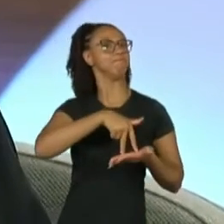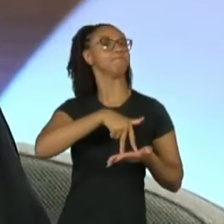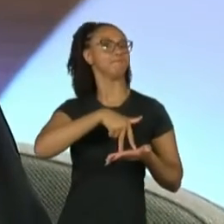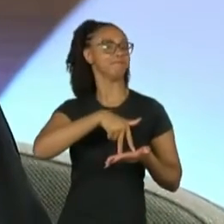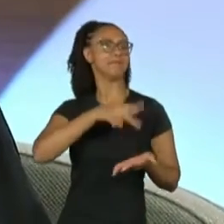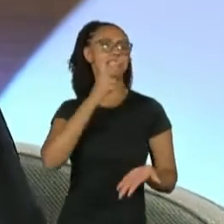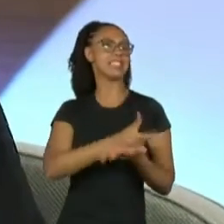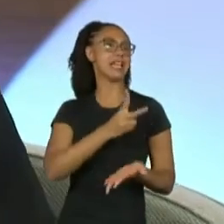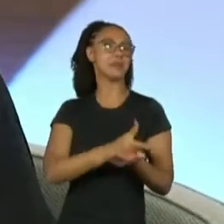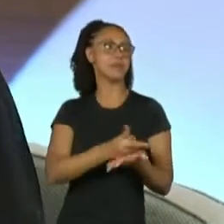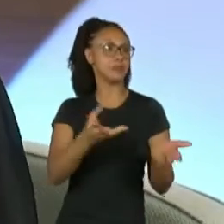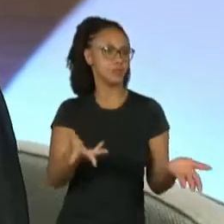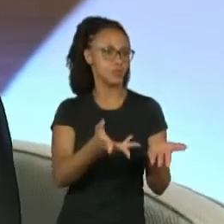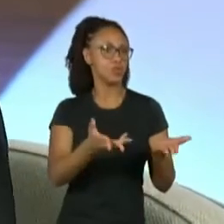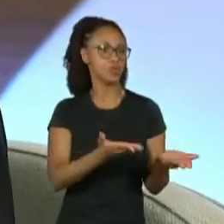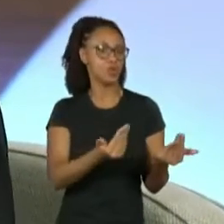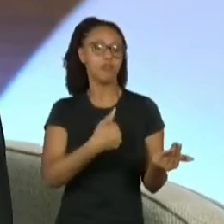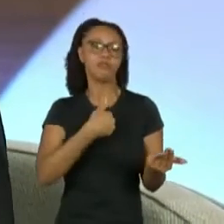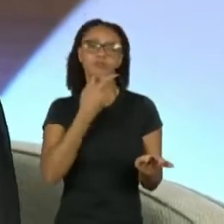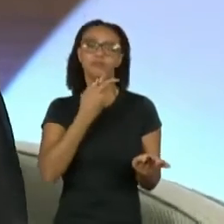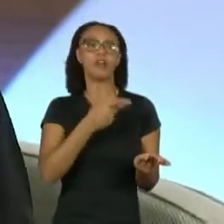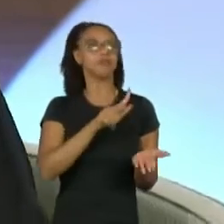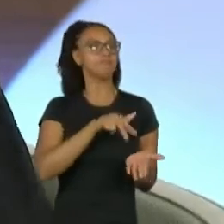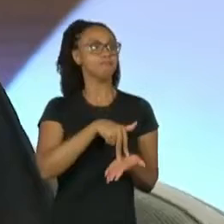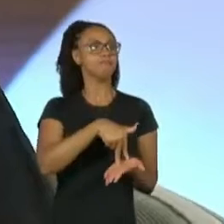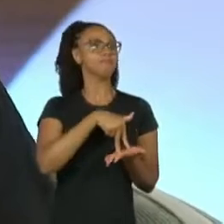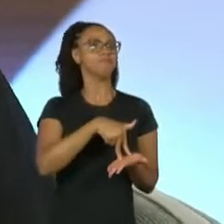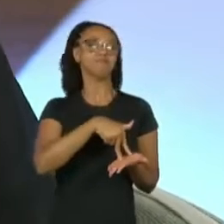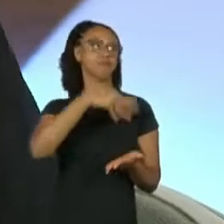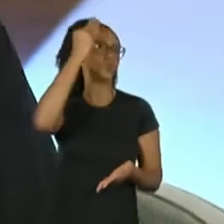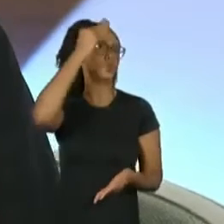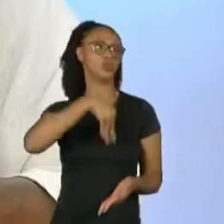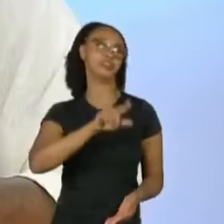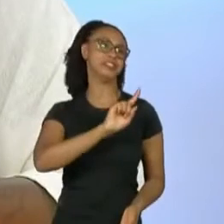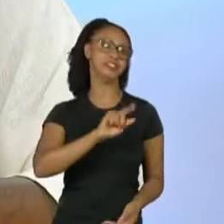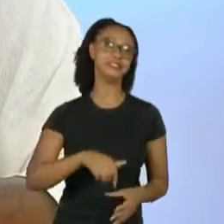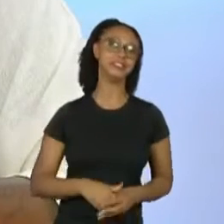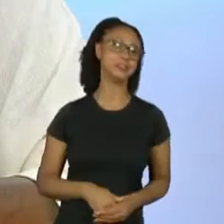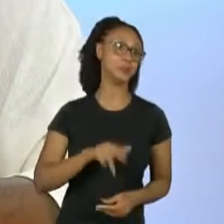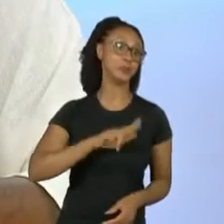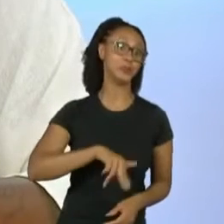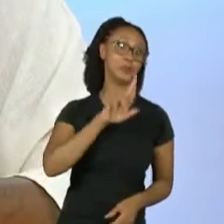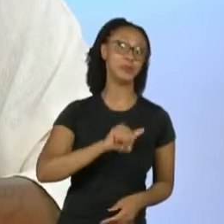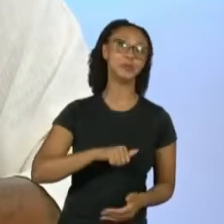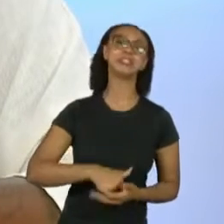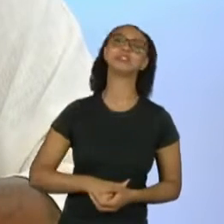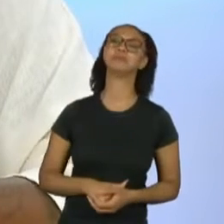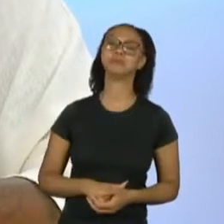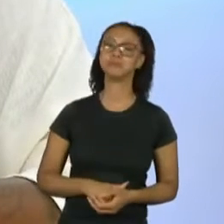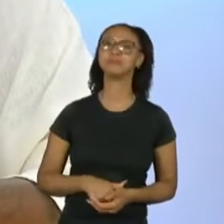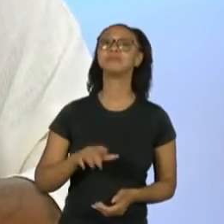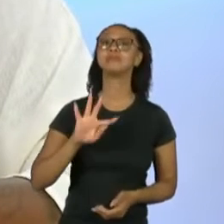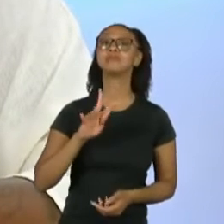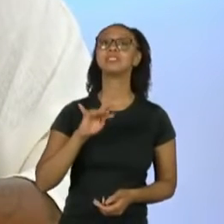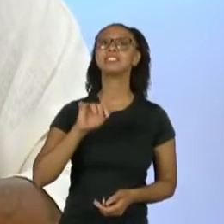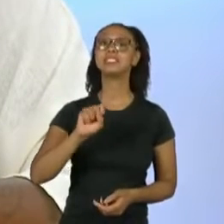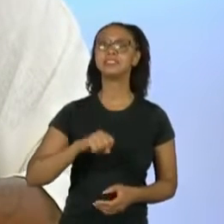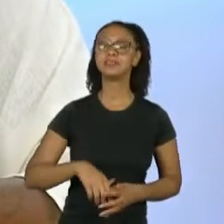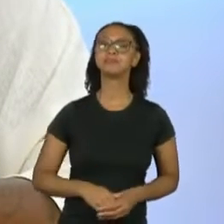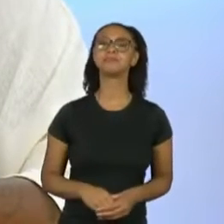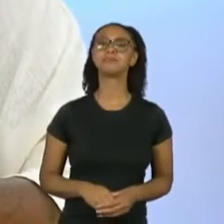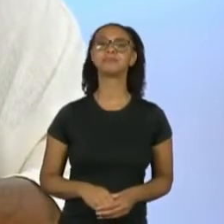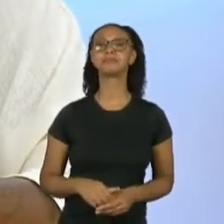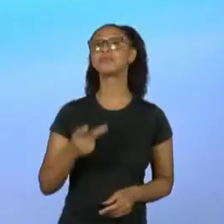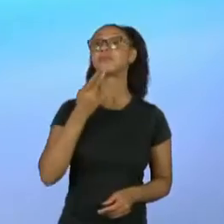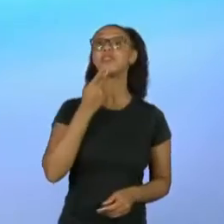isso pras pessoas mais jovens. Temos que perseverar e não desistir do sonho. Nunca. Caís. Zezé, eu quero falar